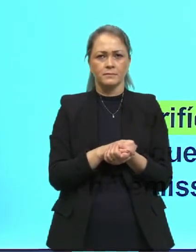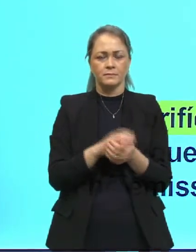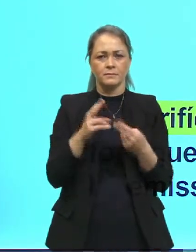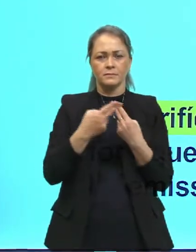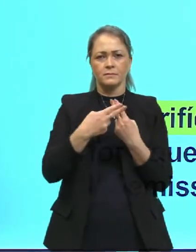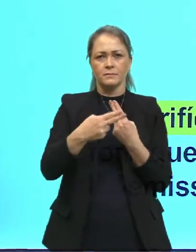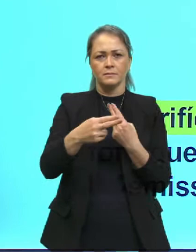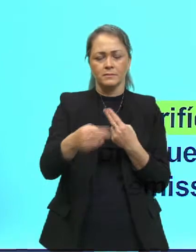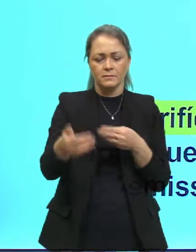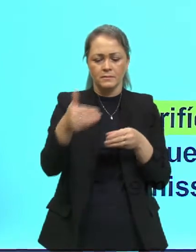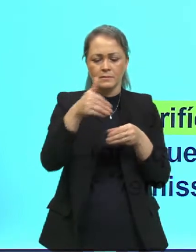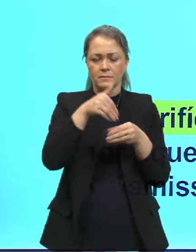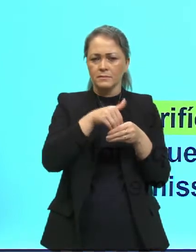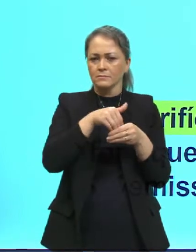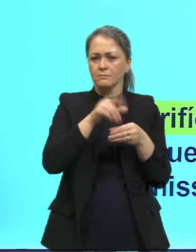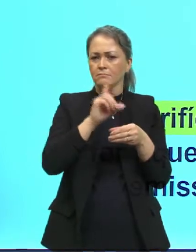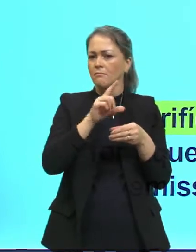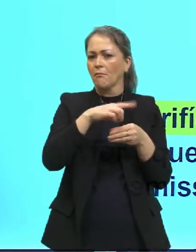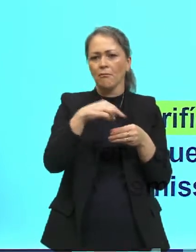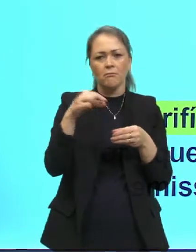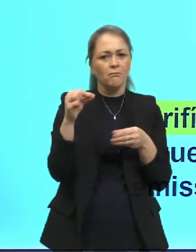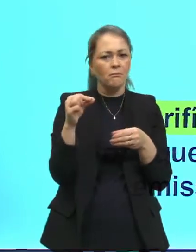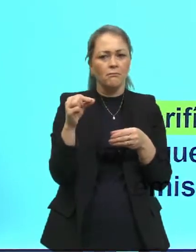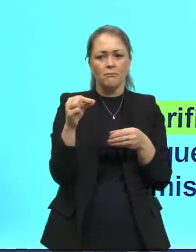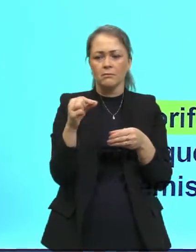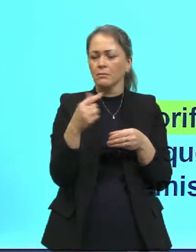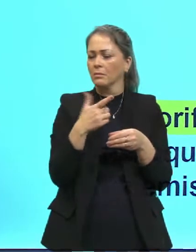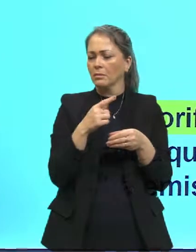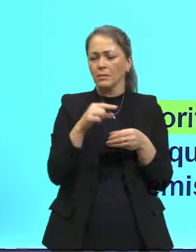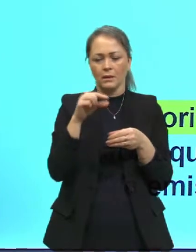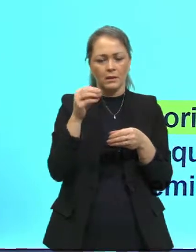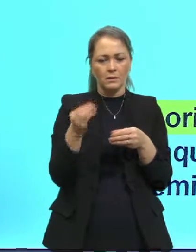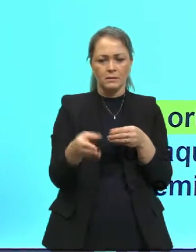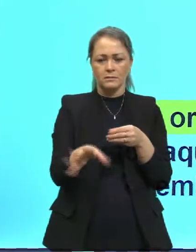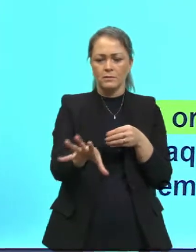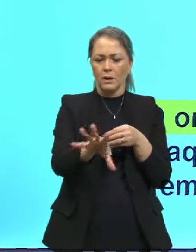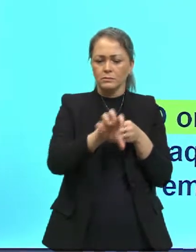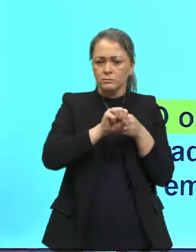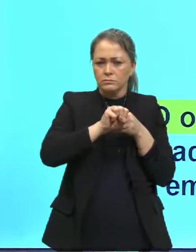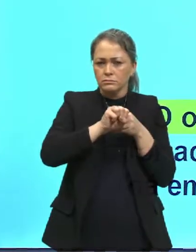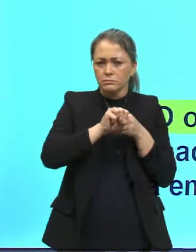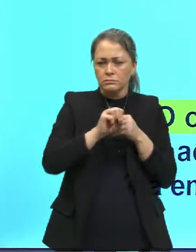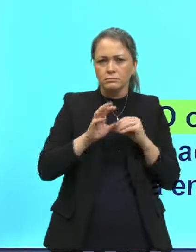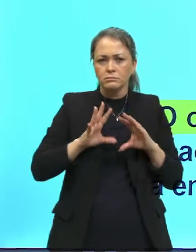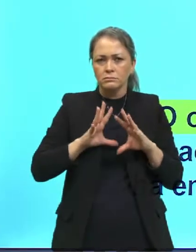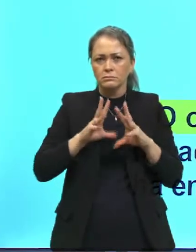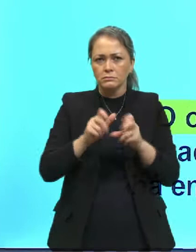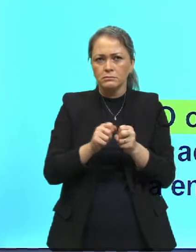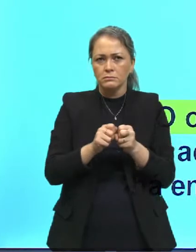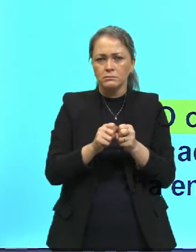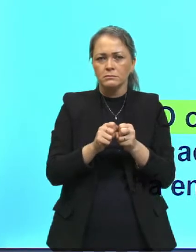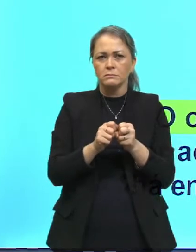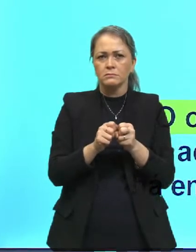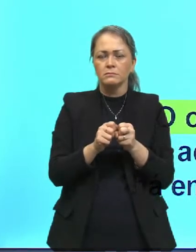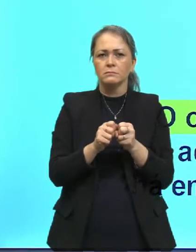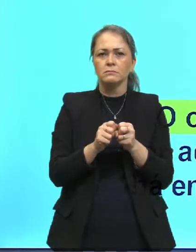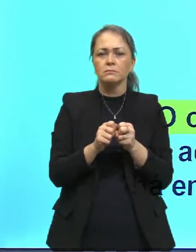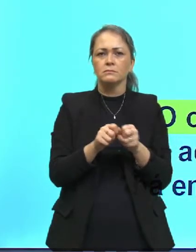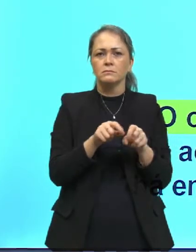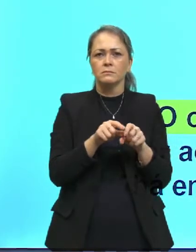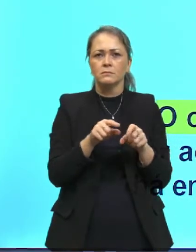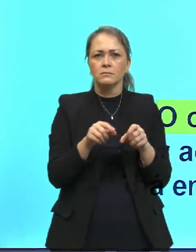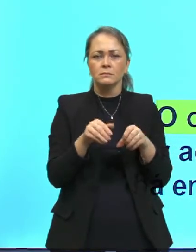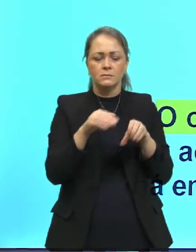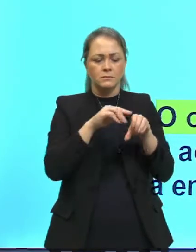penetra nesse orifício não sai mais, não tem mais saída, ela absorve tudo, tá? Sendo absorvida pelas paredes internas do